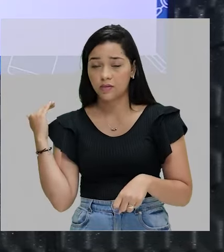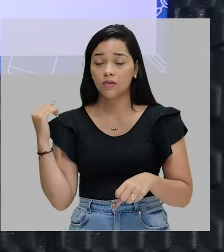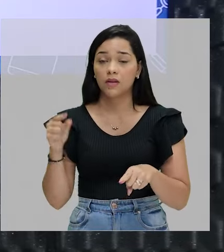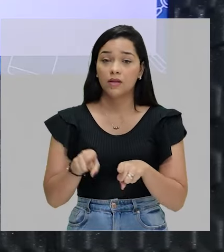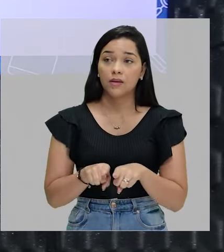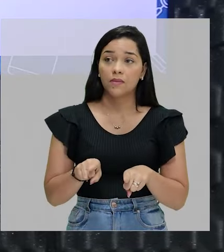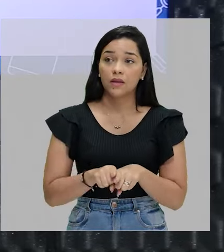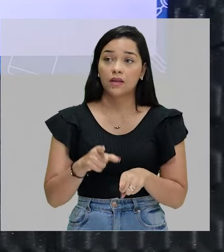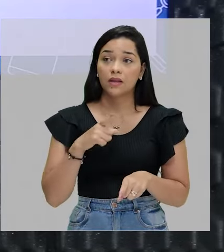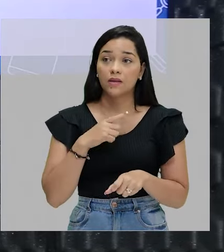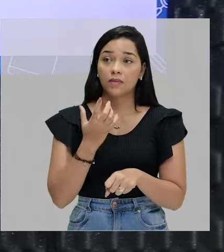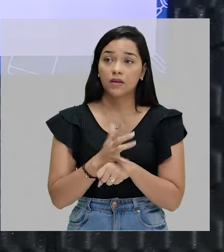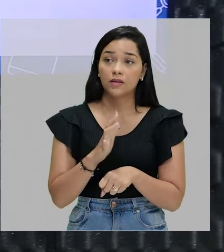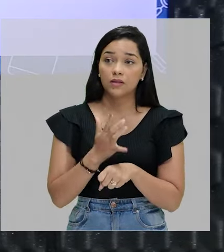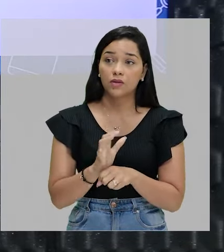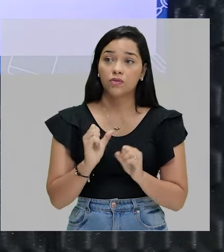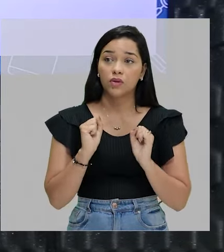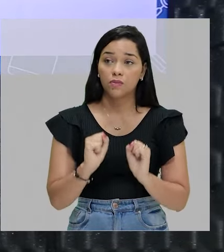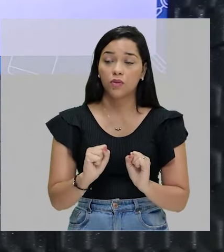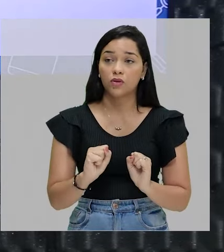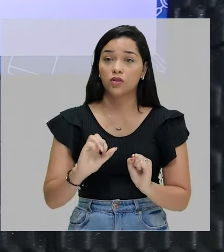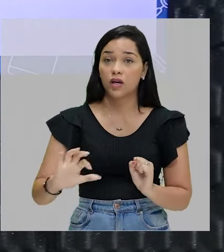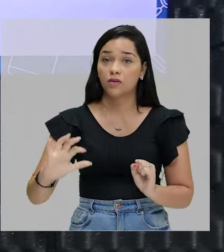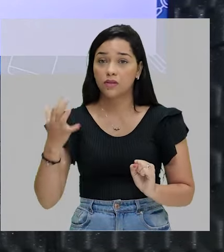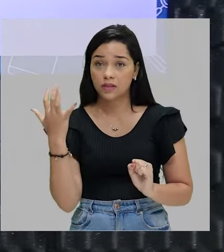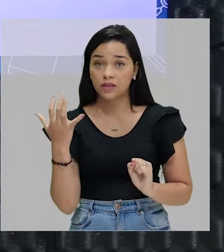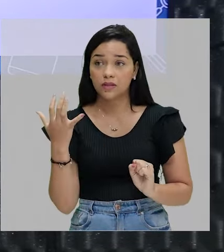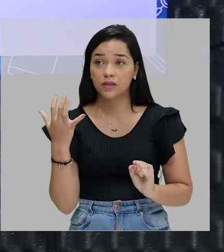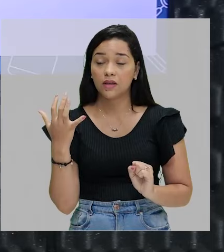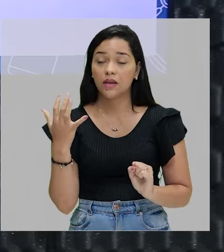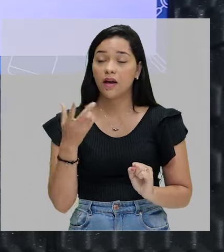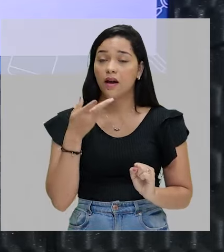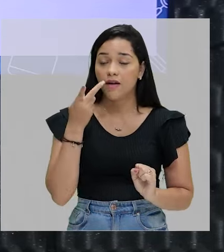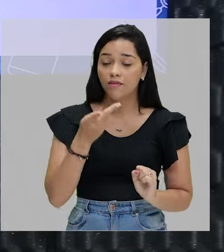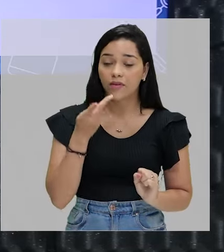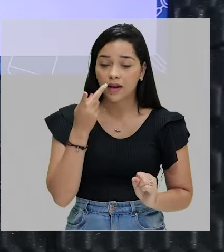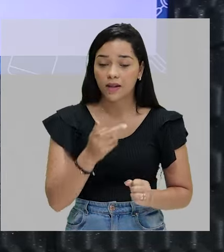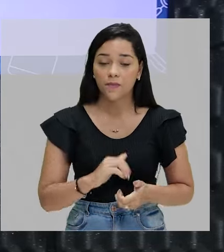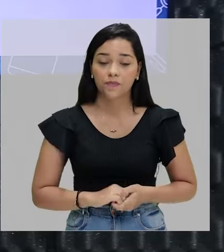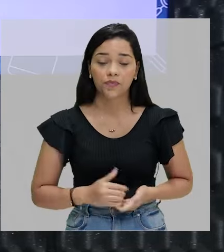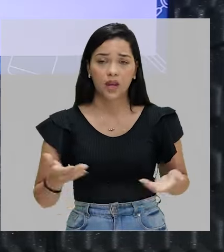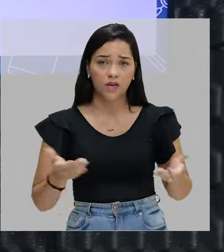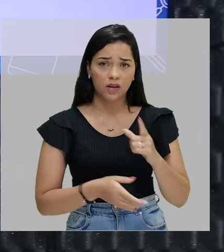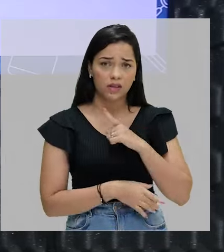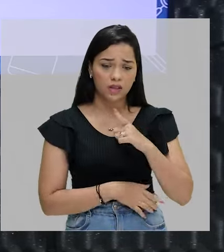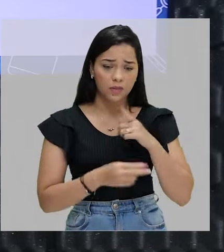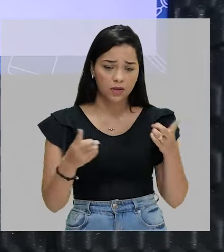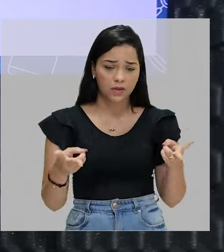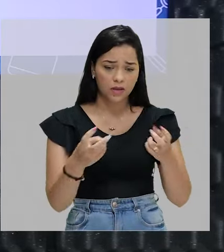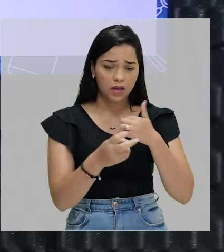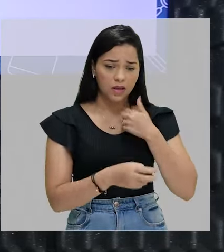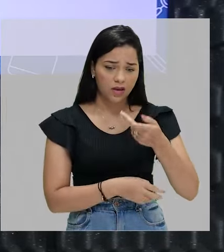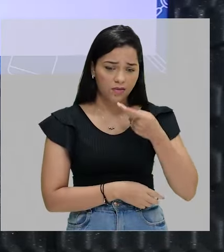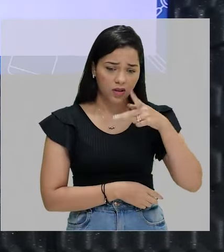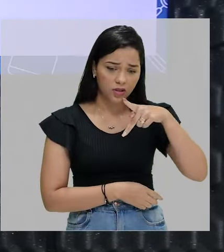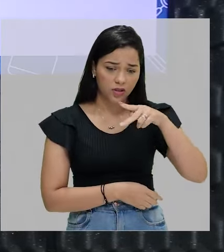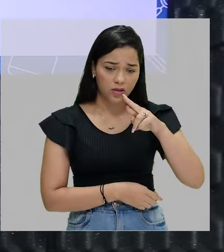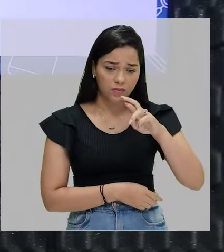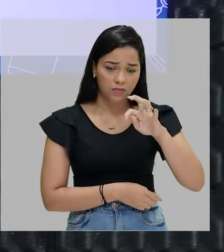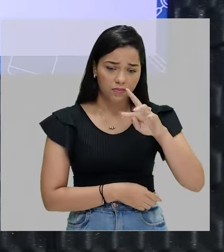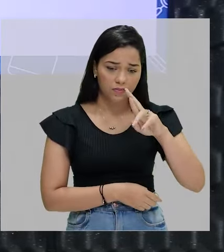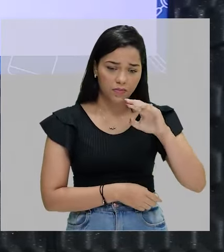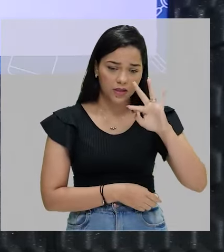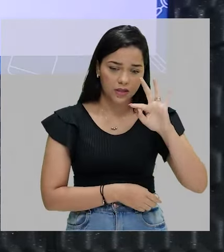E uma ação que pode acontecer posterior à fala. Agora, só uma observação. Quando eu falo assim de pretérito,